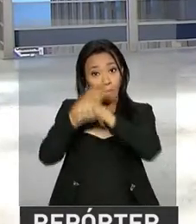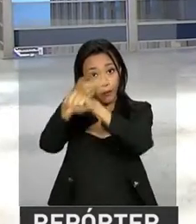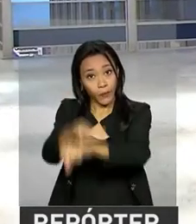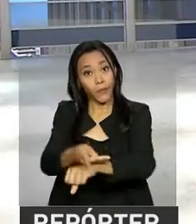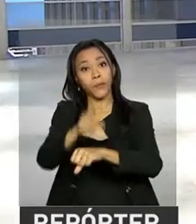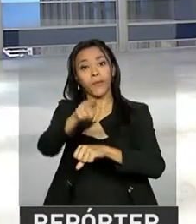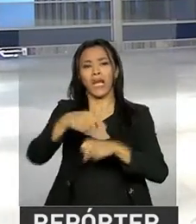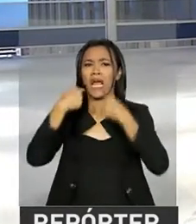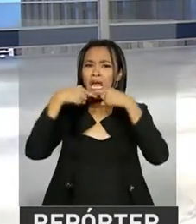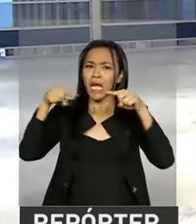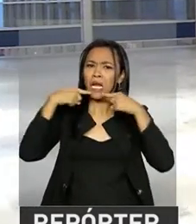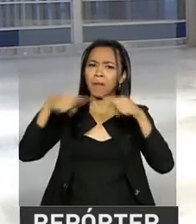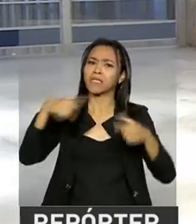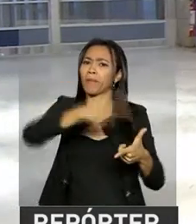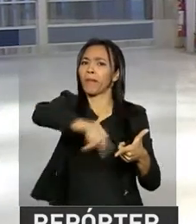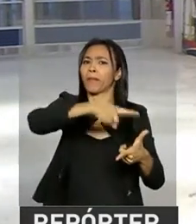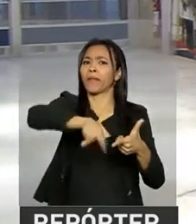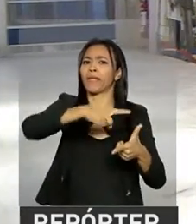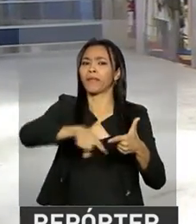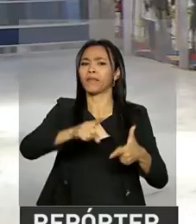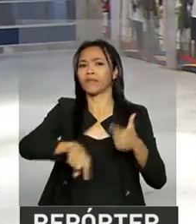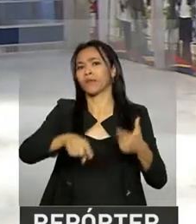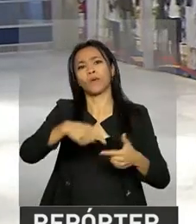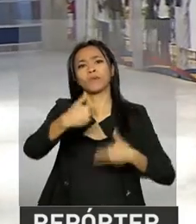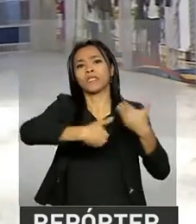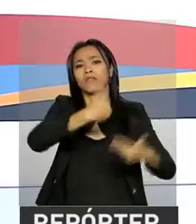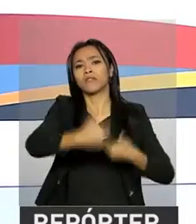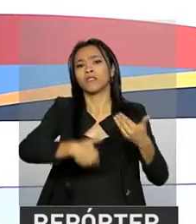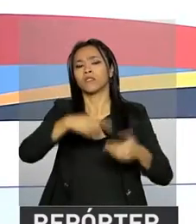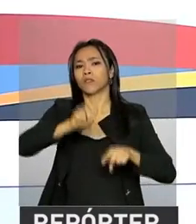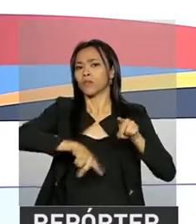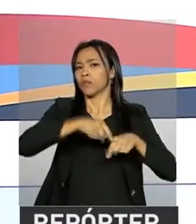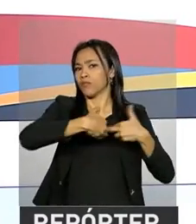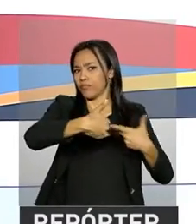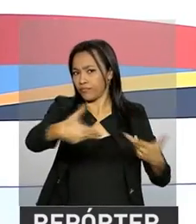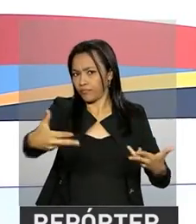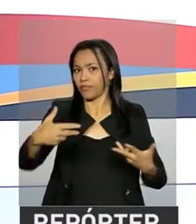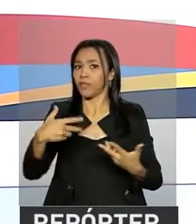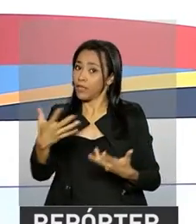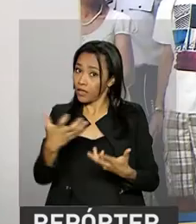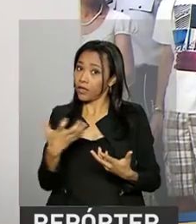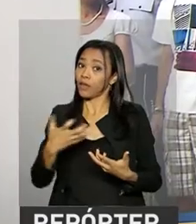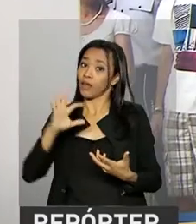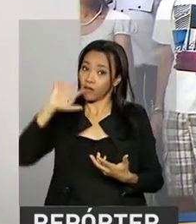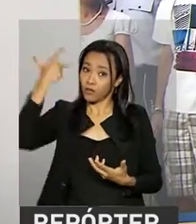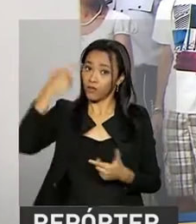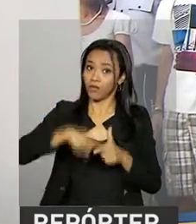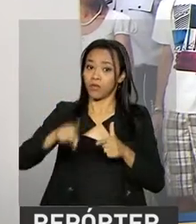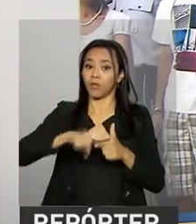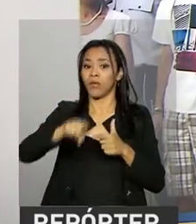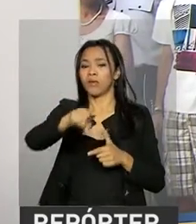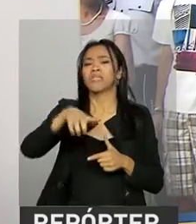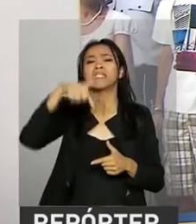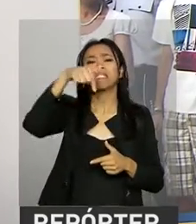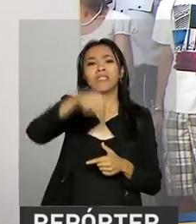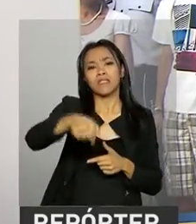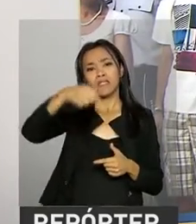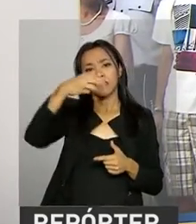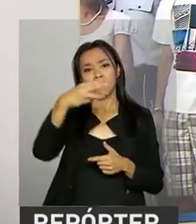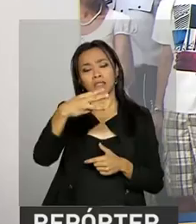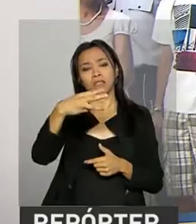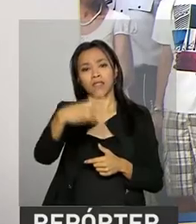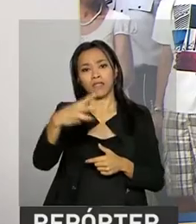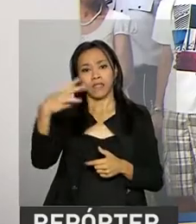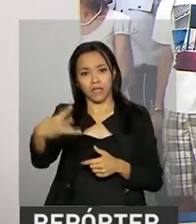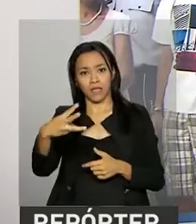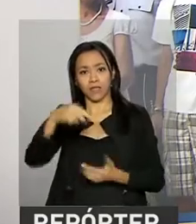para prestar queixas sobre problemas com produtos e serviços em busca de reparação. No ano passado, as 733 unidades